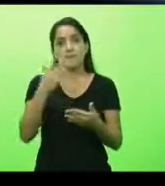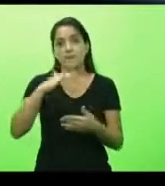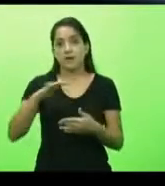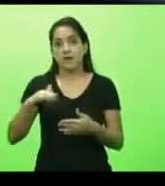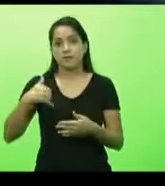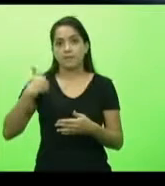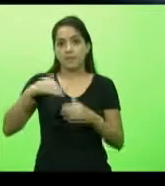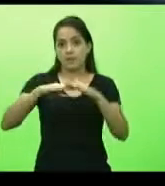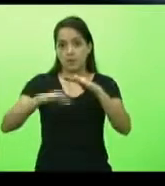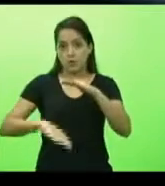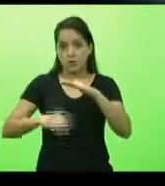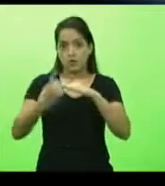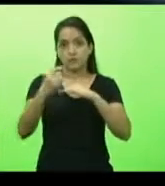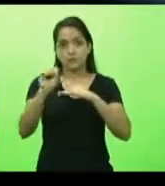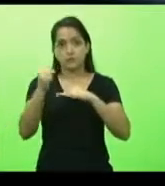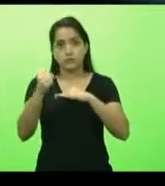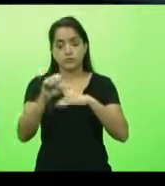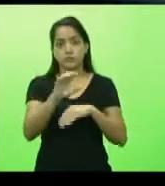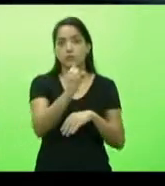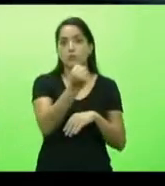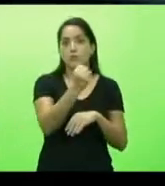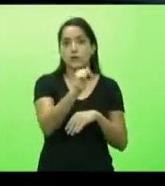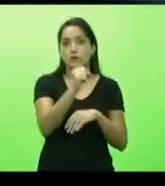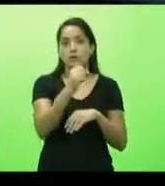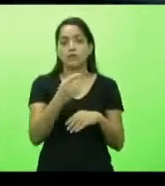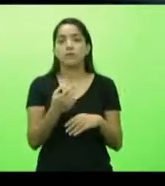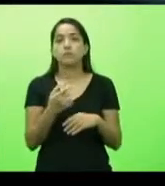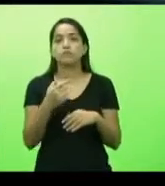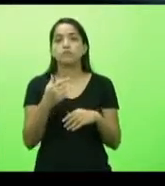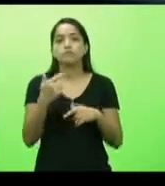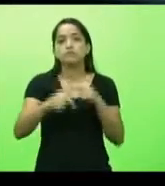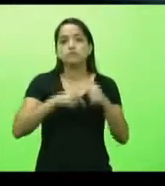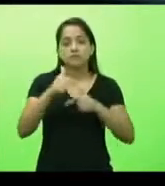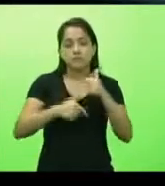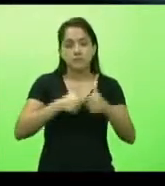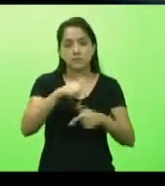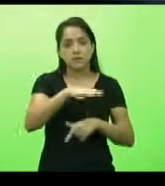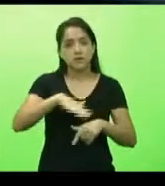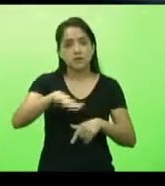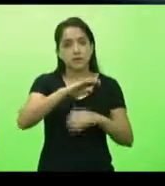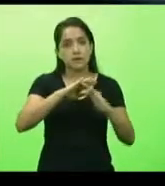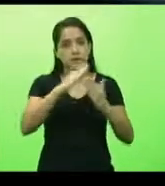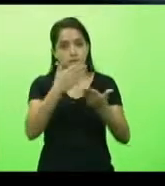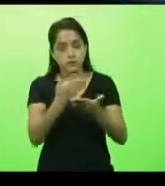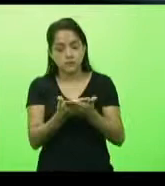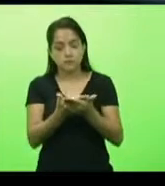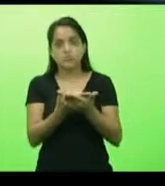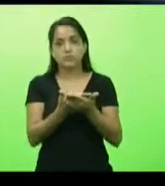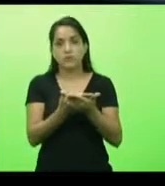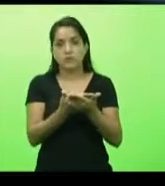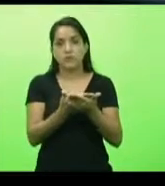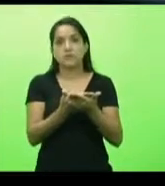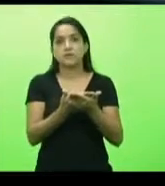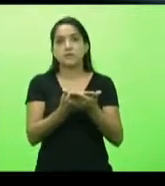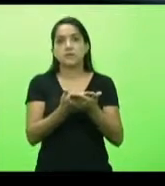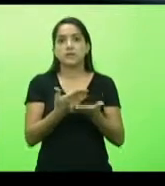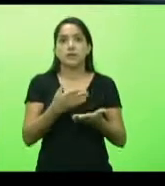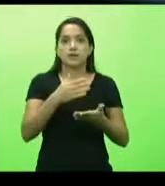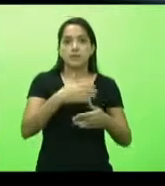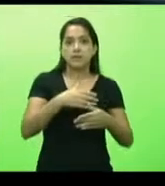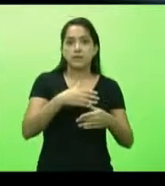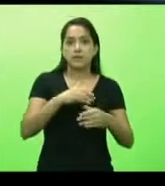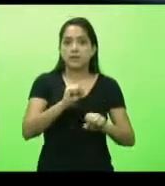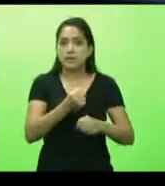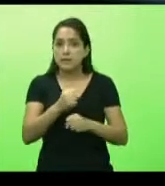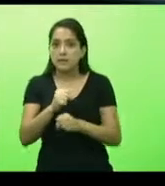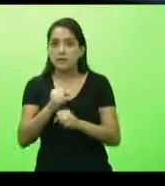18 anos. Oitavo, por que os trabalhadores das escolas e não o frentista, a diarista, o atendente de